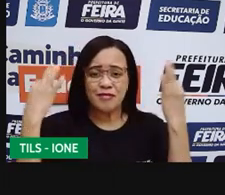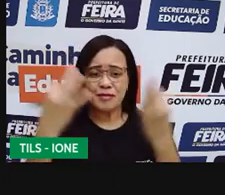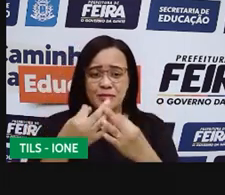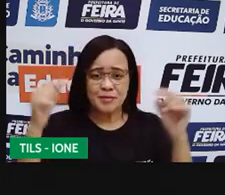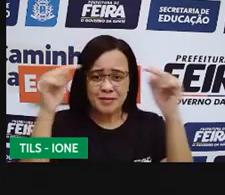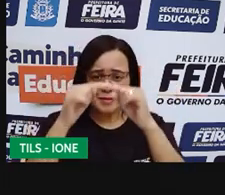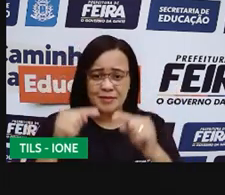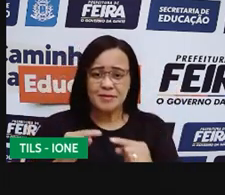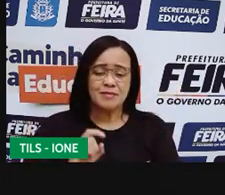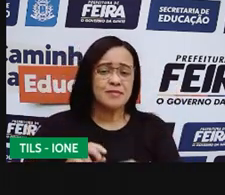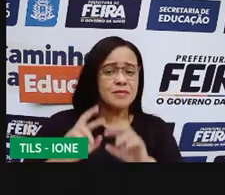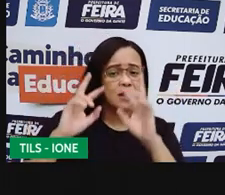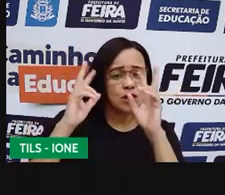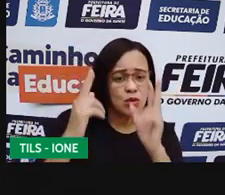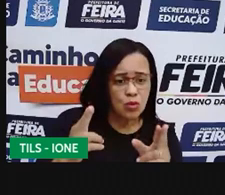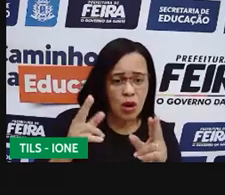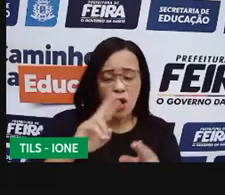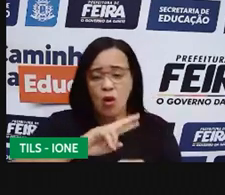elas têm de diferente.